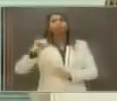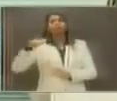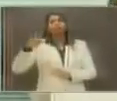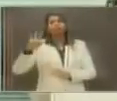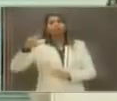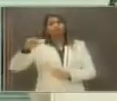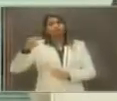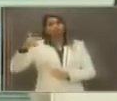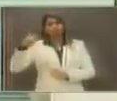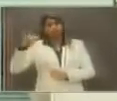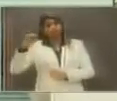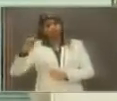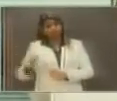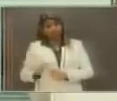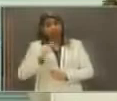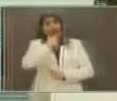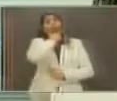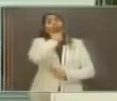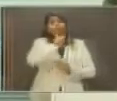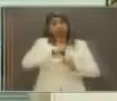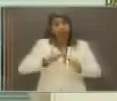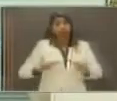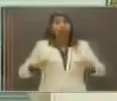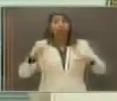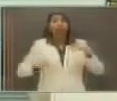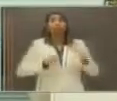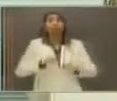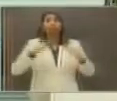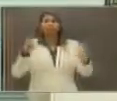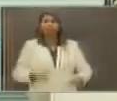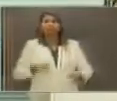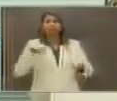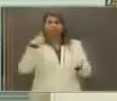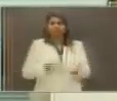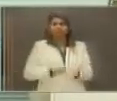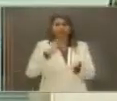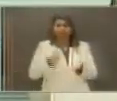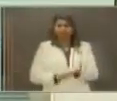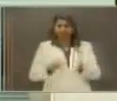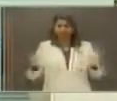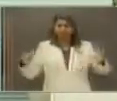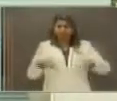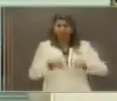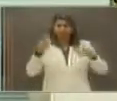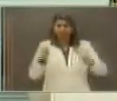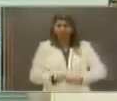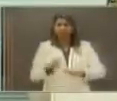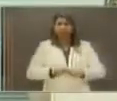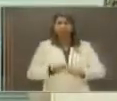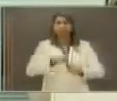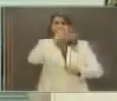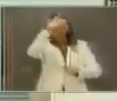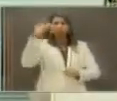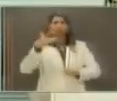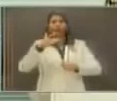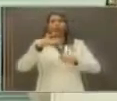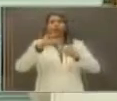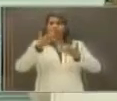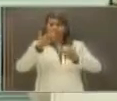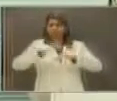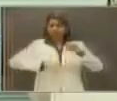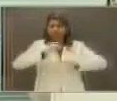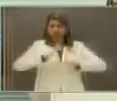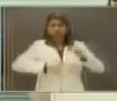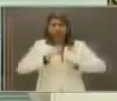convocar para minha equipe especialistas técnicos no assunto para debater